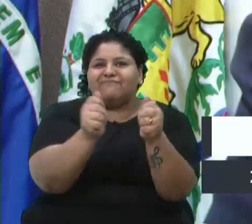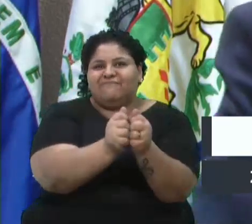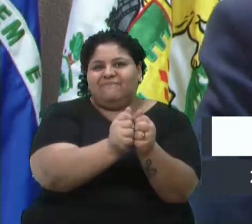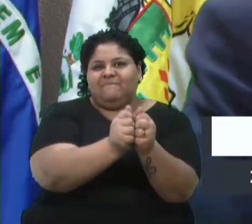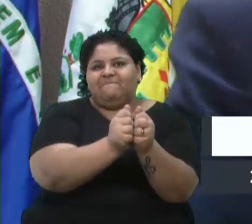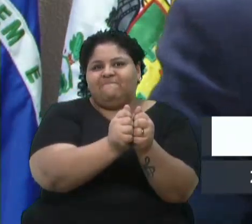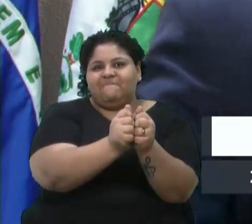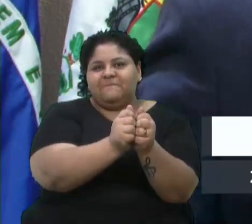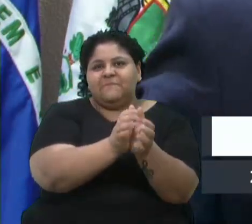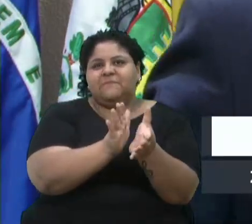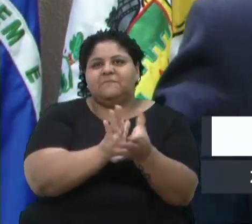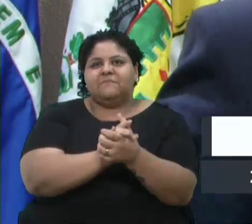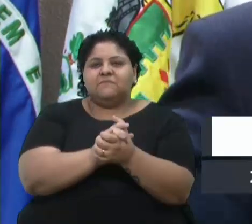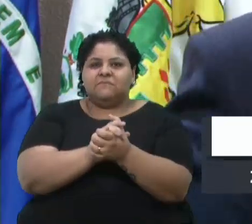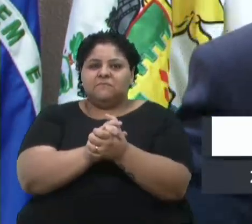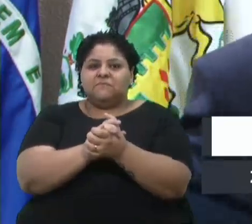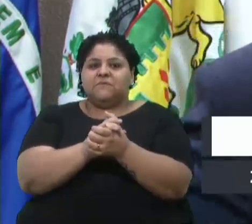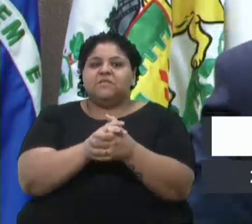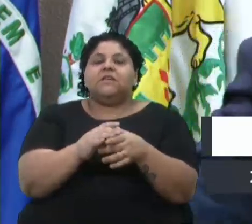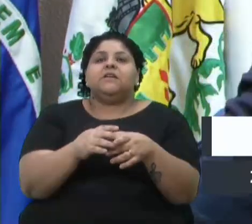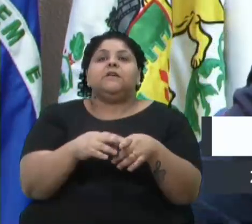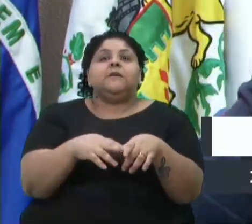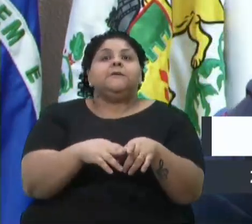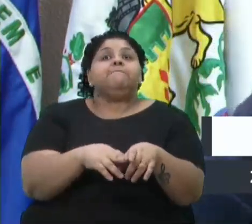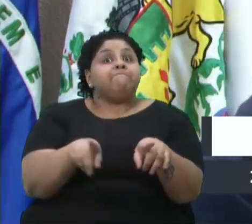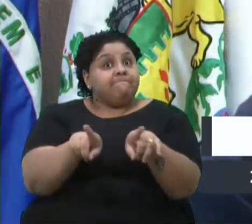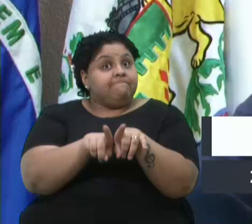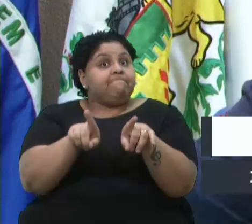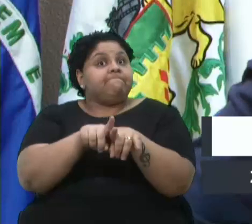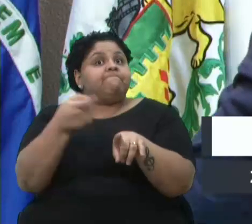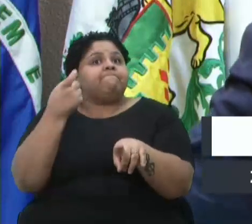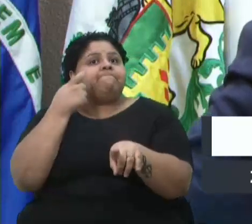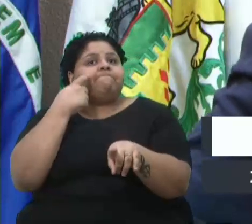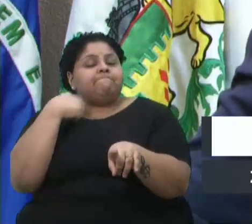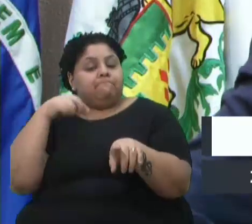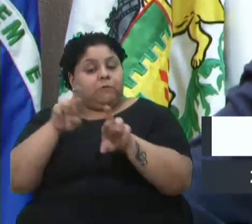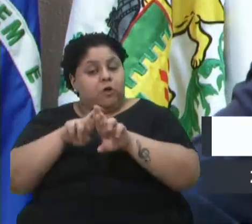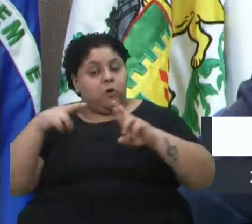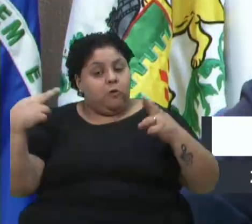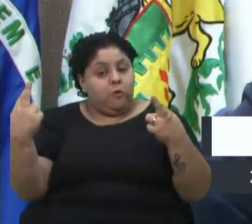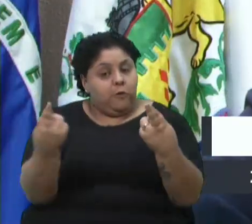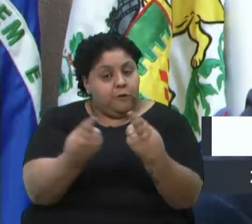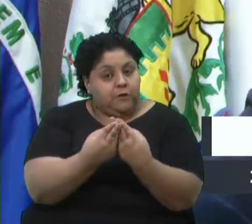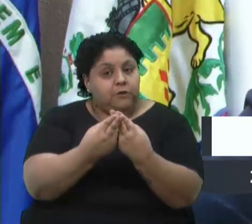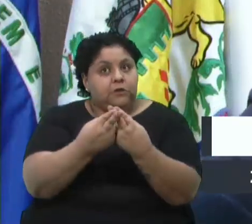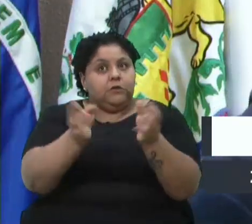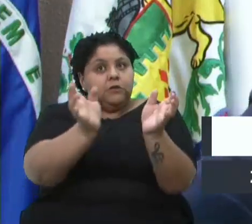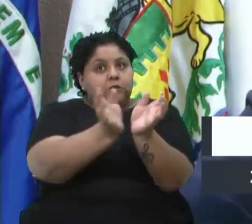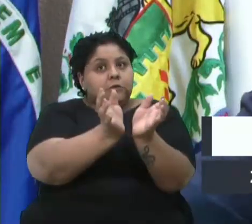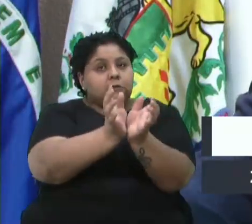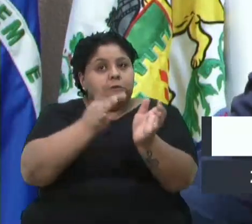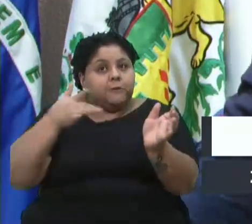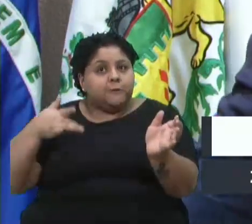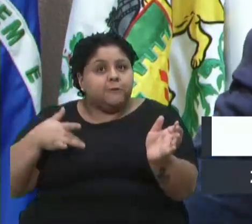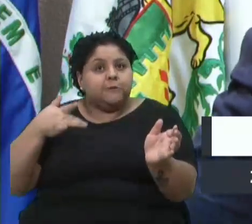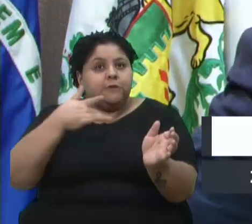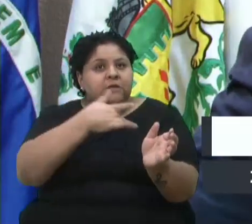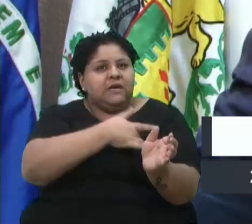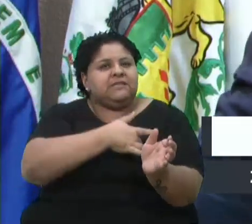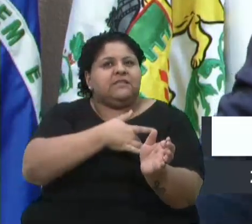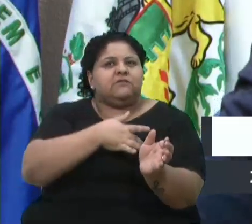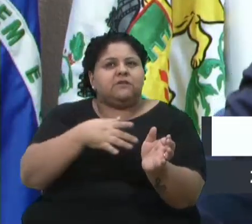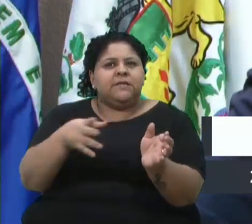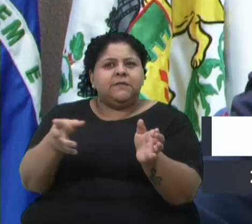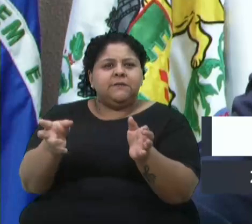Inclusive, na sexta-feira, eu tive uma reunião urgente com Comissão da Saúde, estive lá no seu gabinete com o seu assessor Roberto, vereador